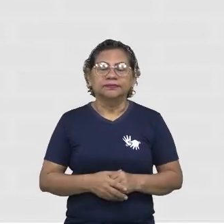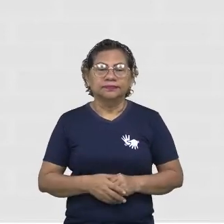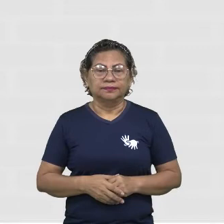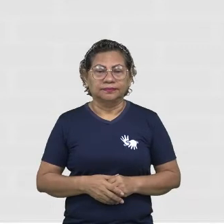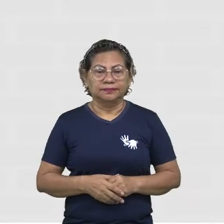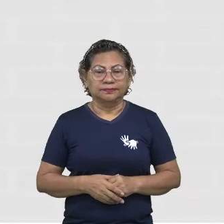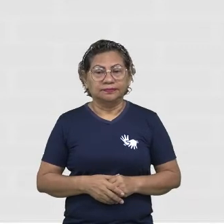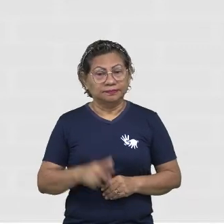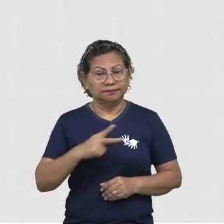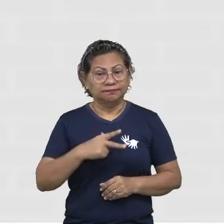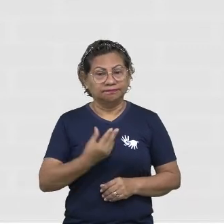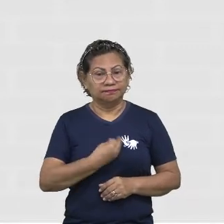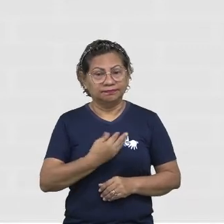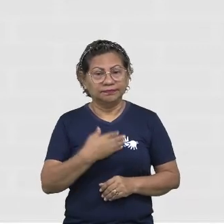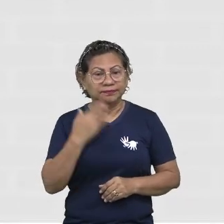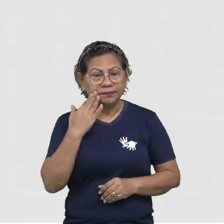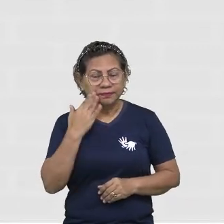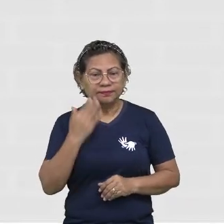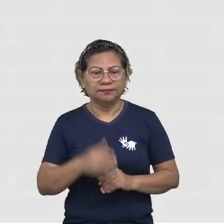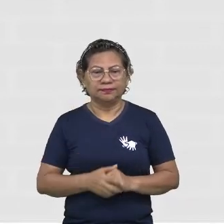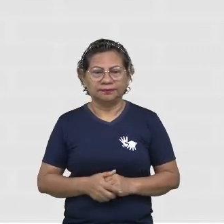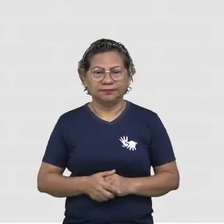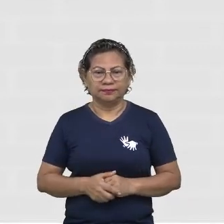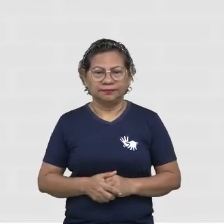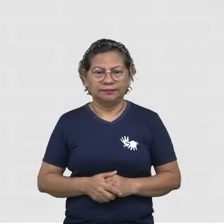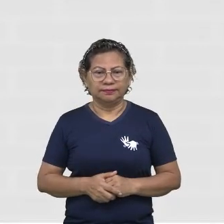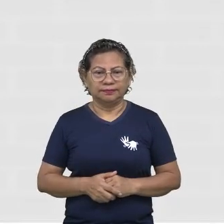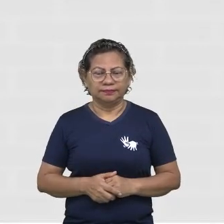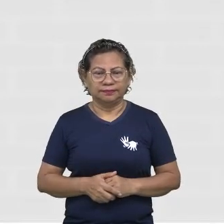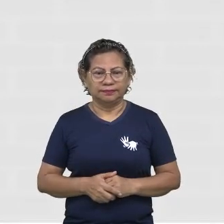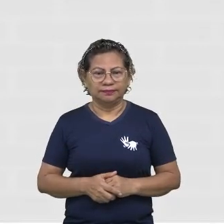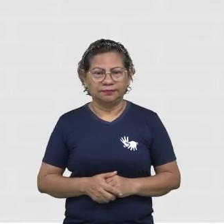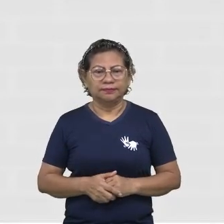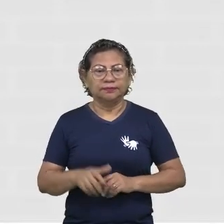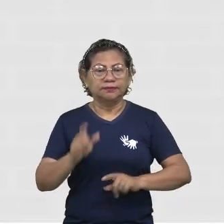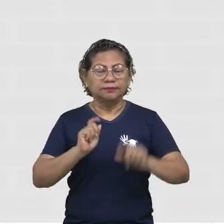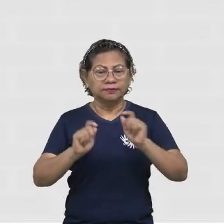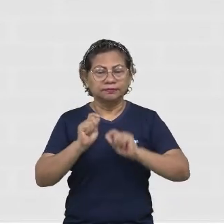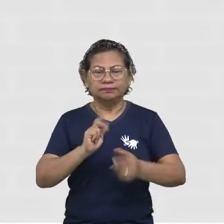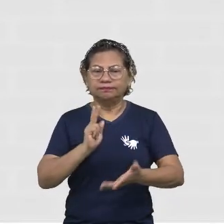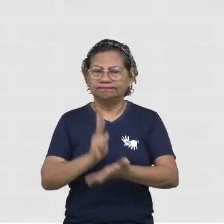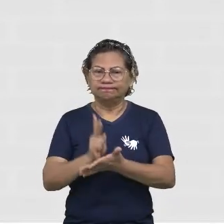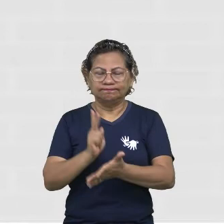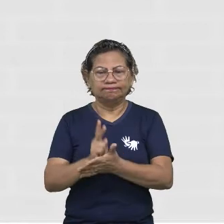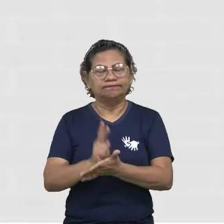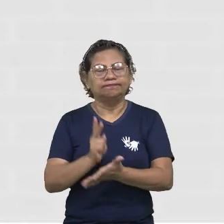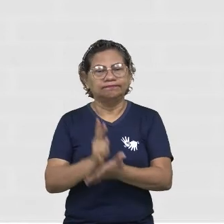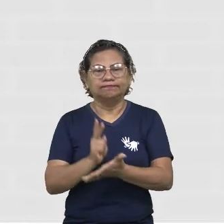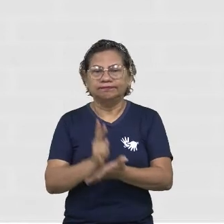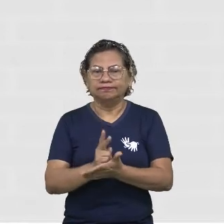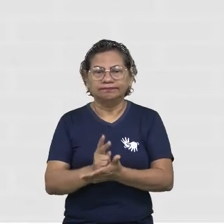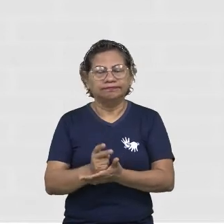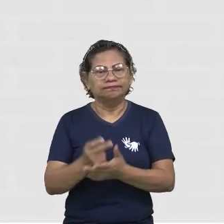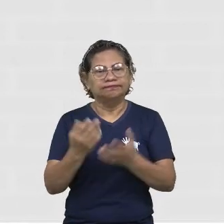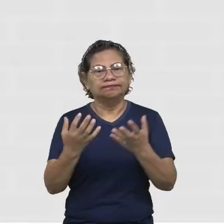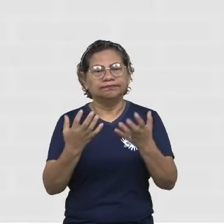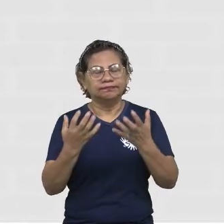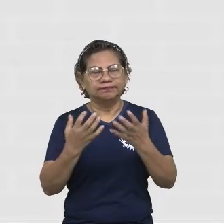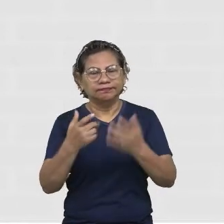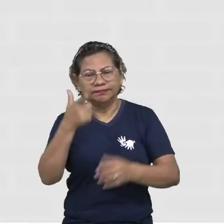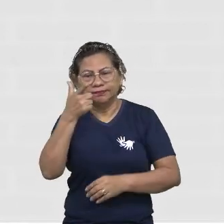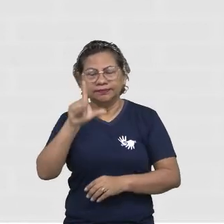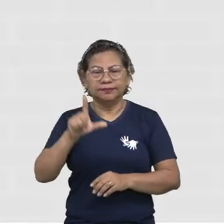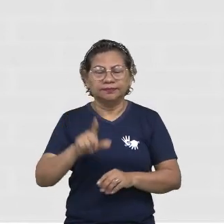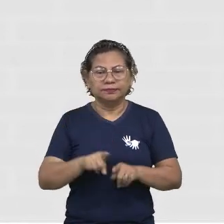mais? Vamos lá? O que eu sempre quis, tá? O que eu sempre quis conquistar, mas